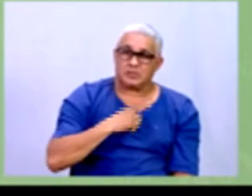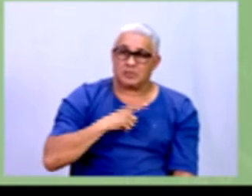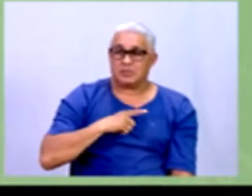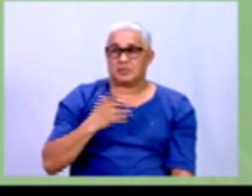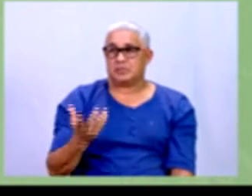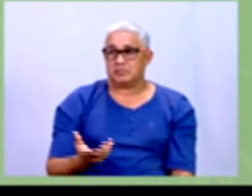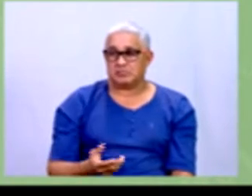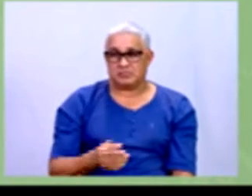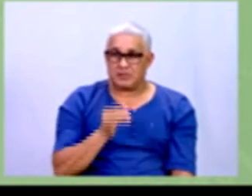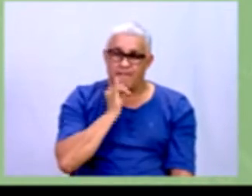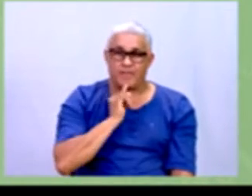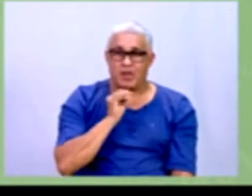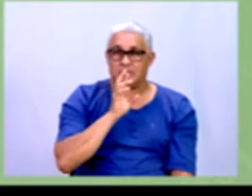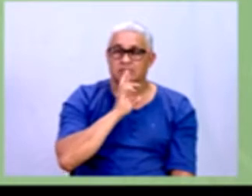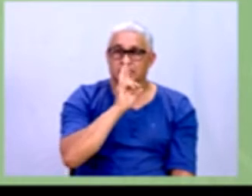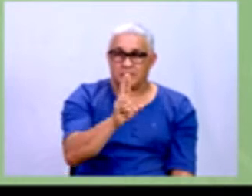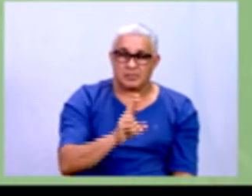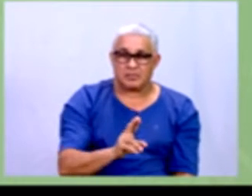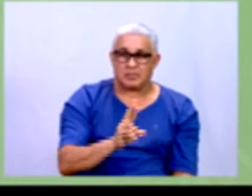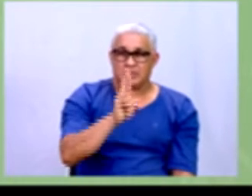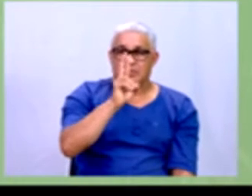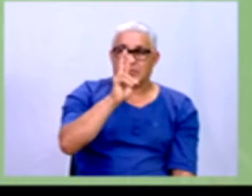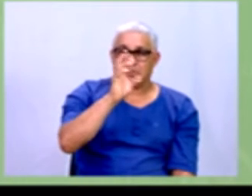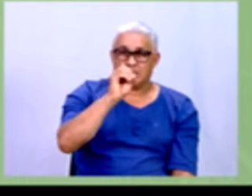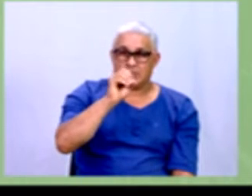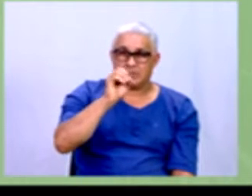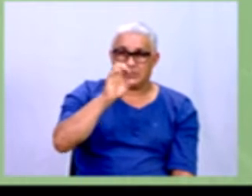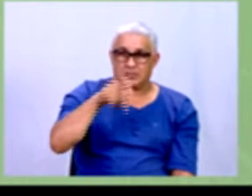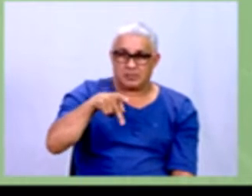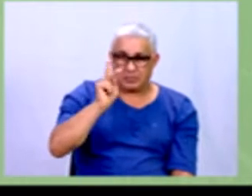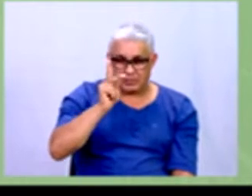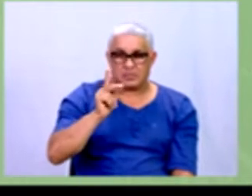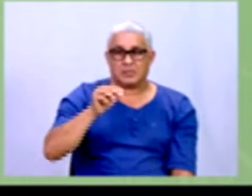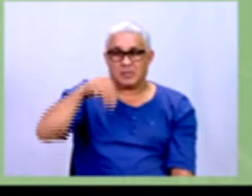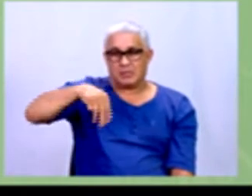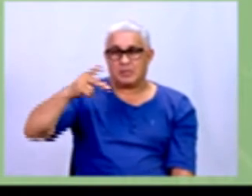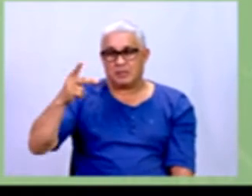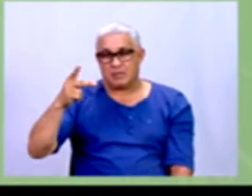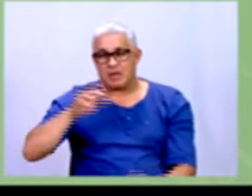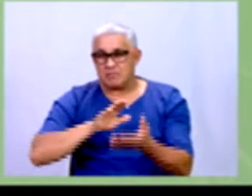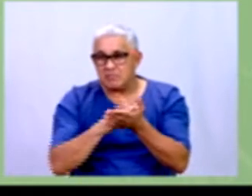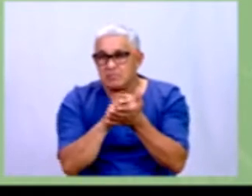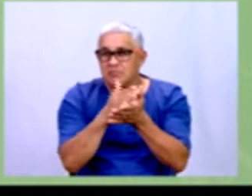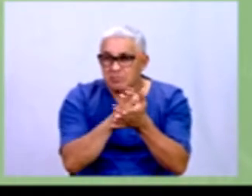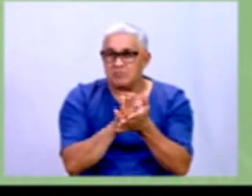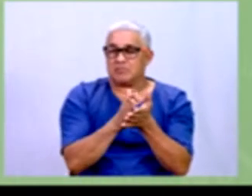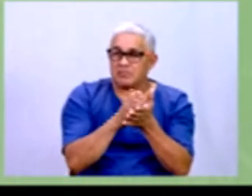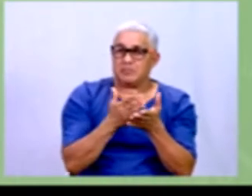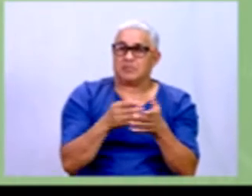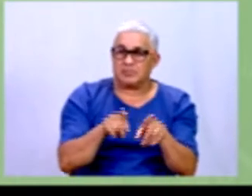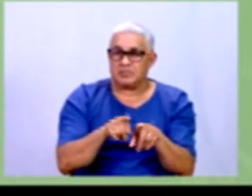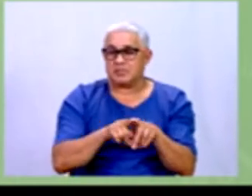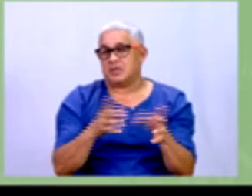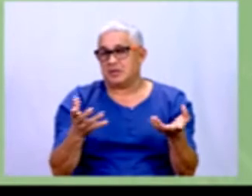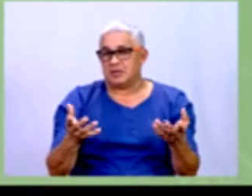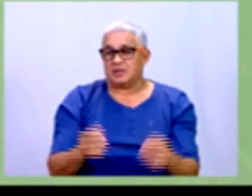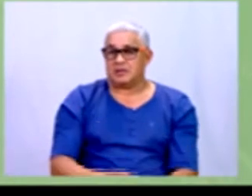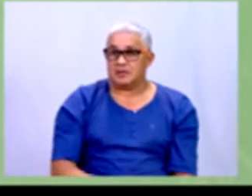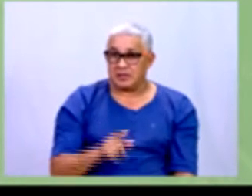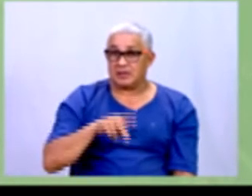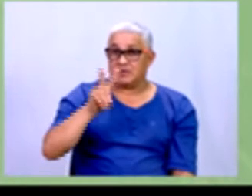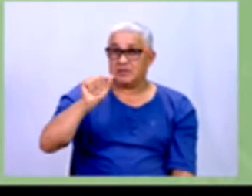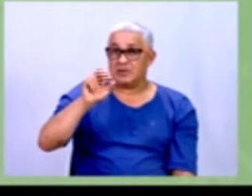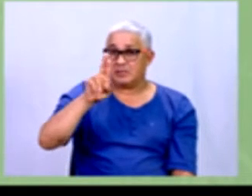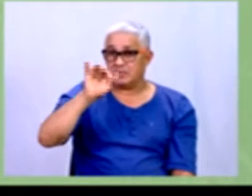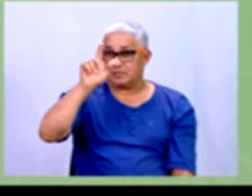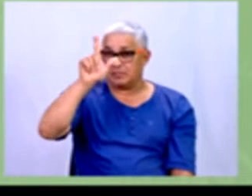Teve nas respostas. Rock, MPB, sertanejo, pagode, né? Então, essas são variáveis